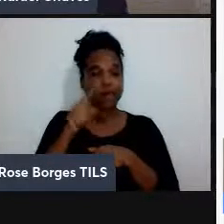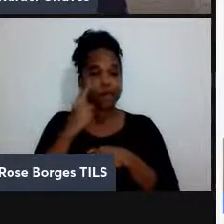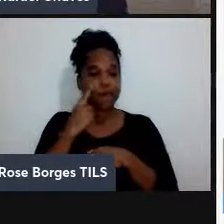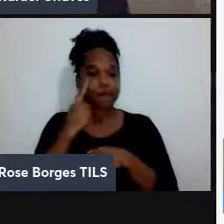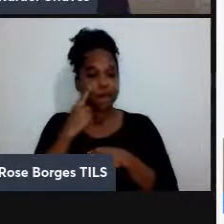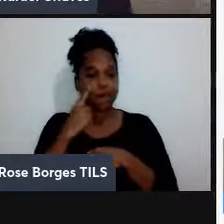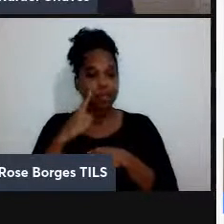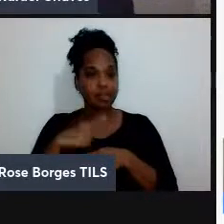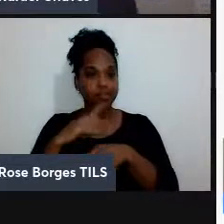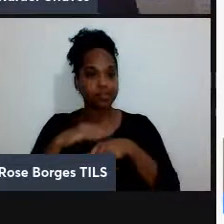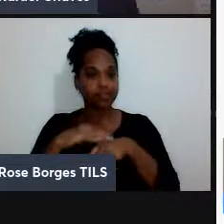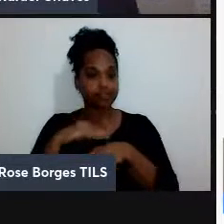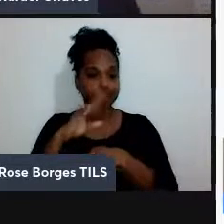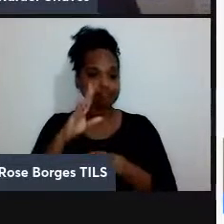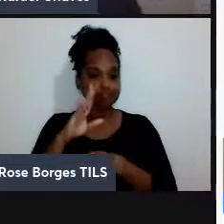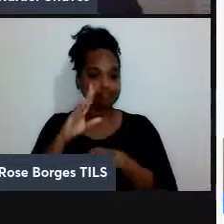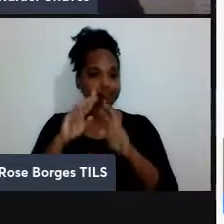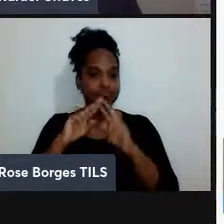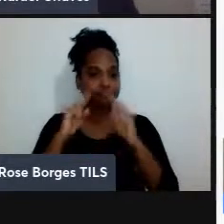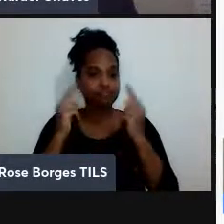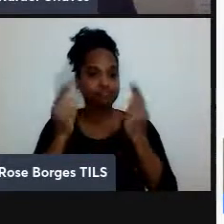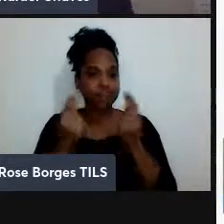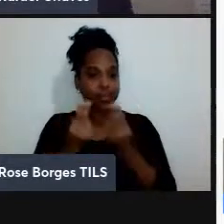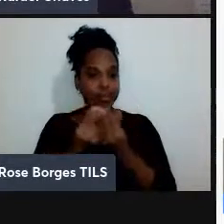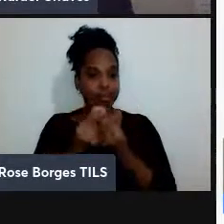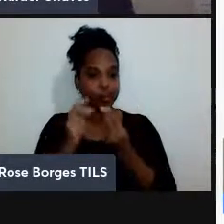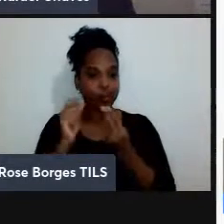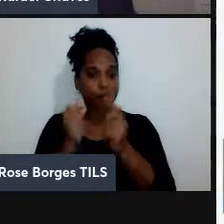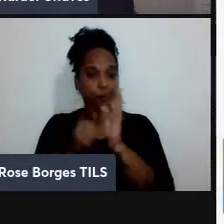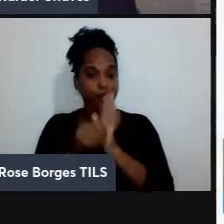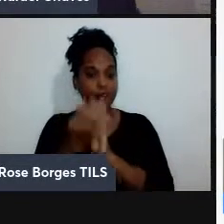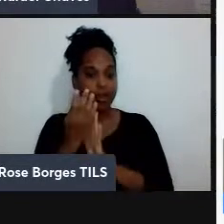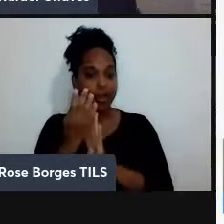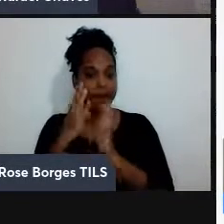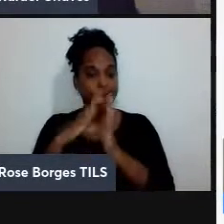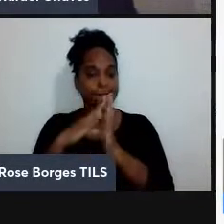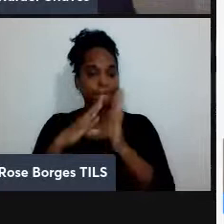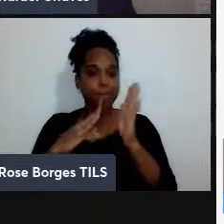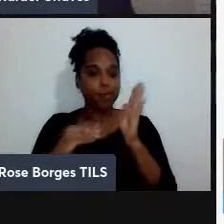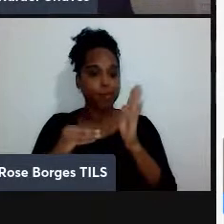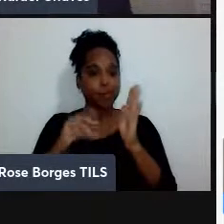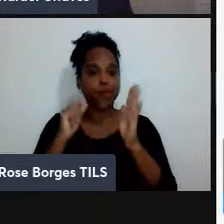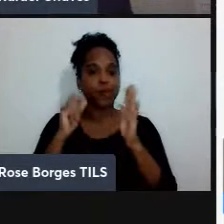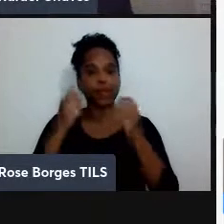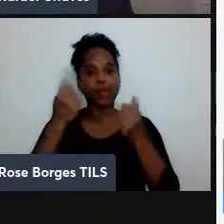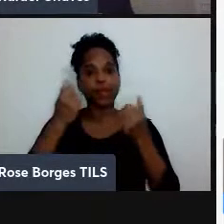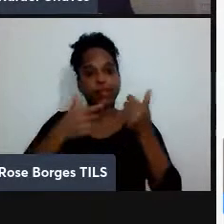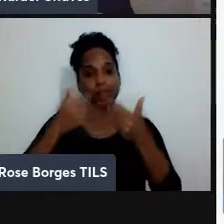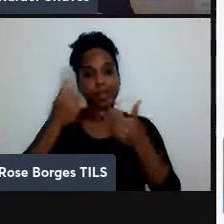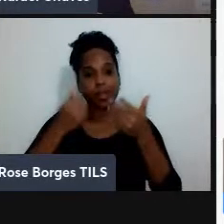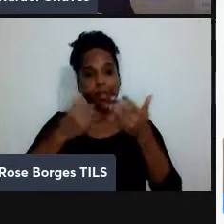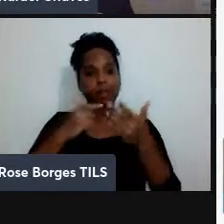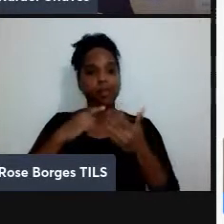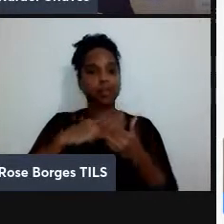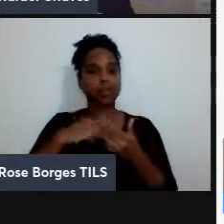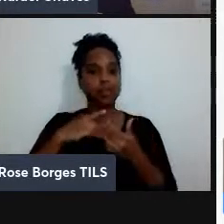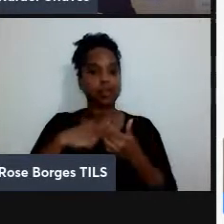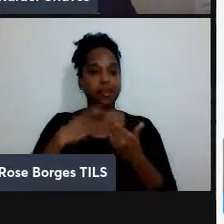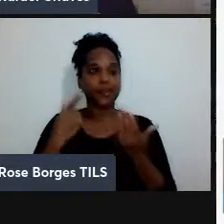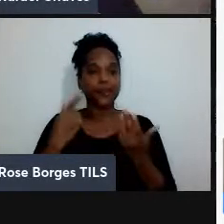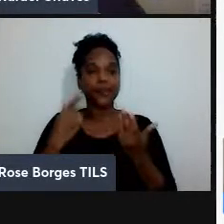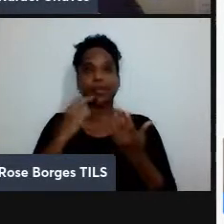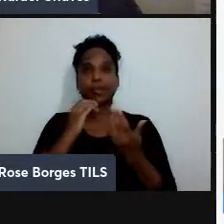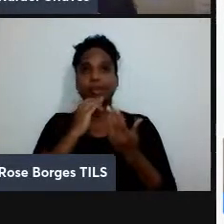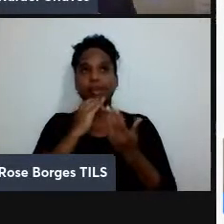deveria e você tem que criar modelos para explicar essa observação então você tem modelos de